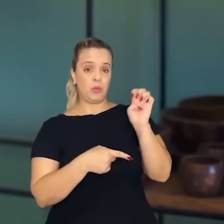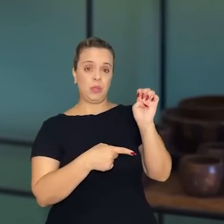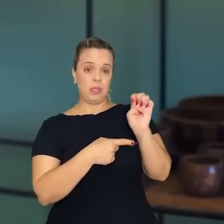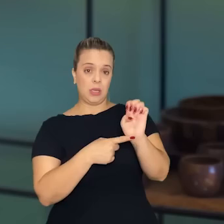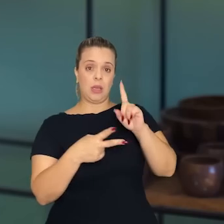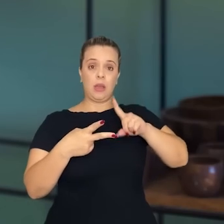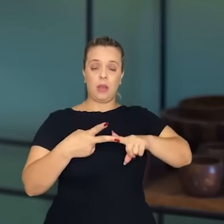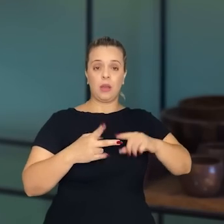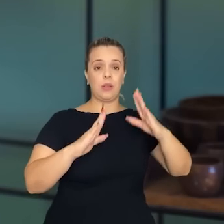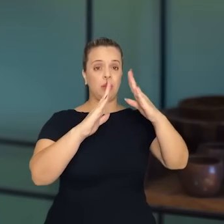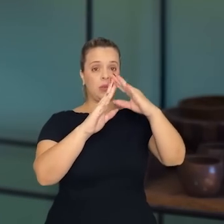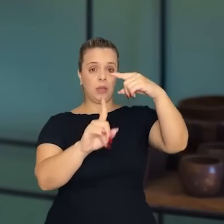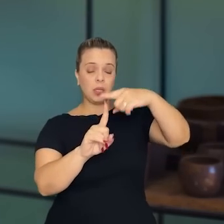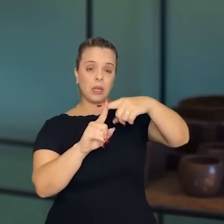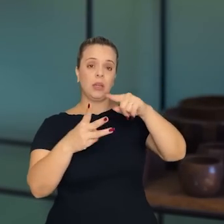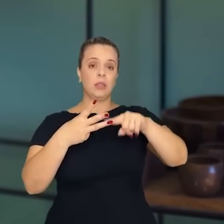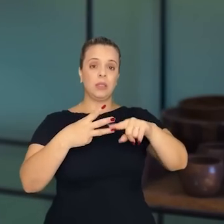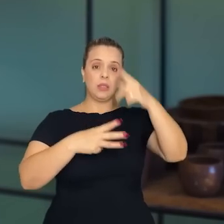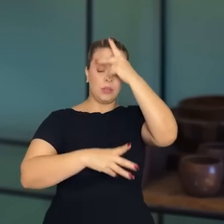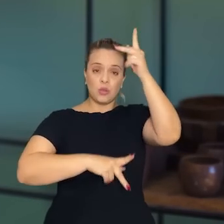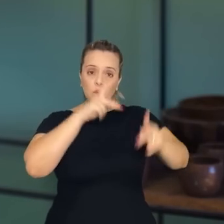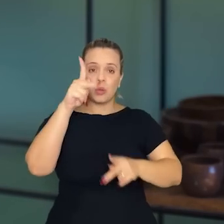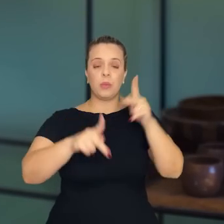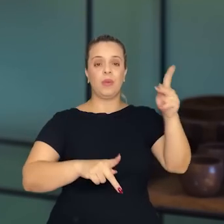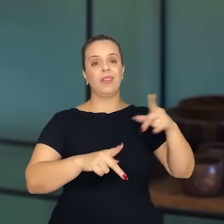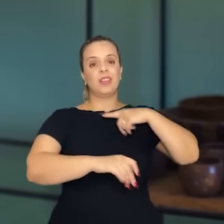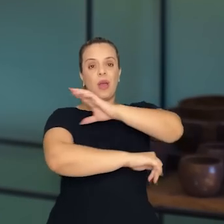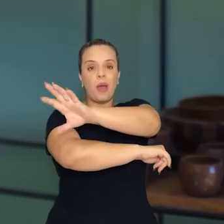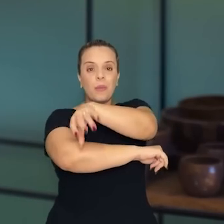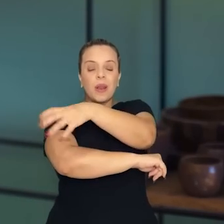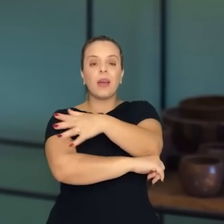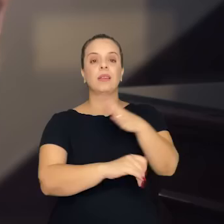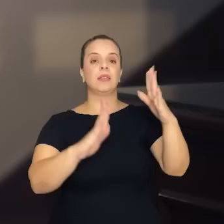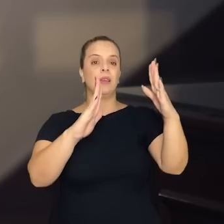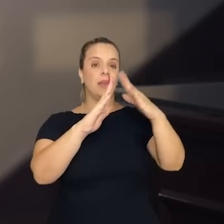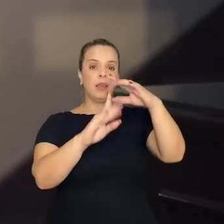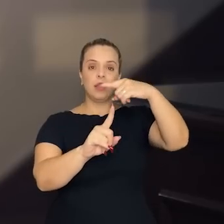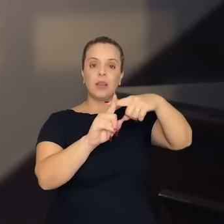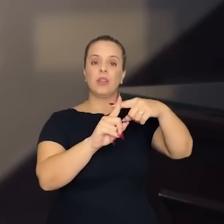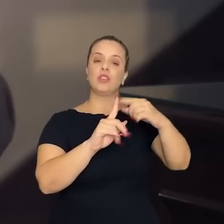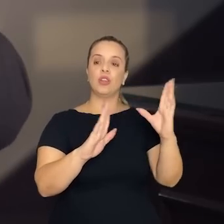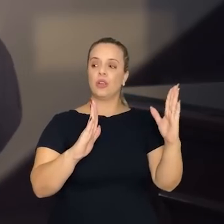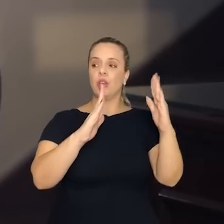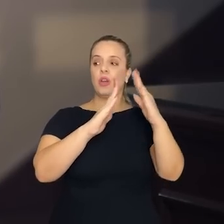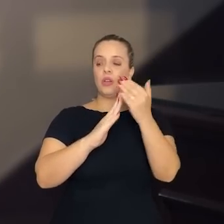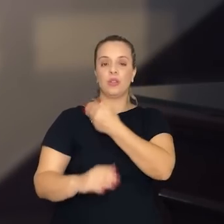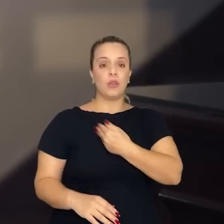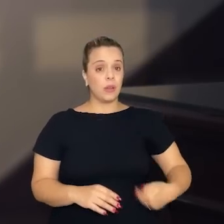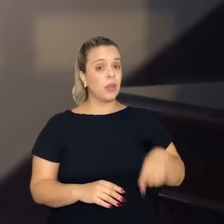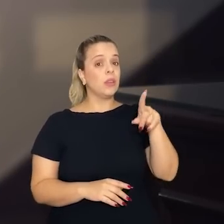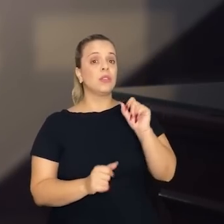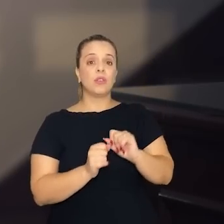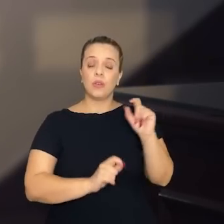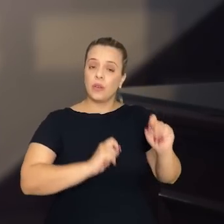igreja e povo, a praça, a igreja e o palácio do governo. E isso fez com que o Centro Histórico